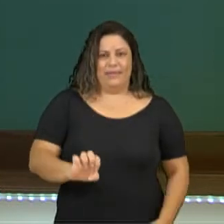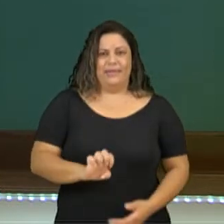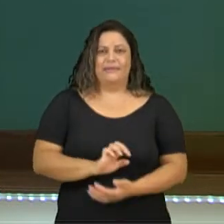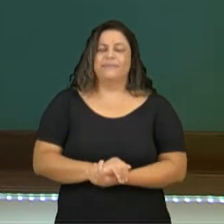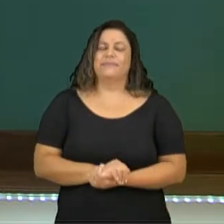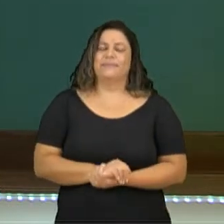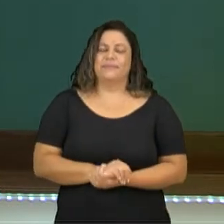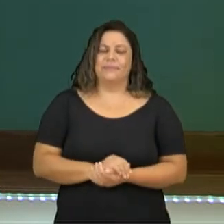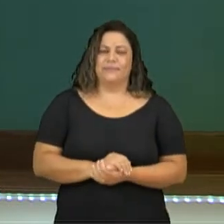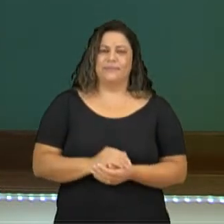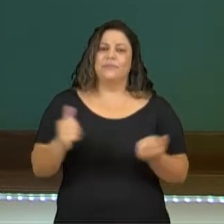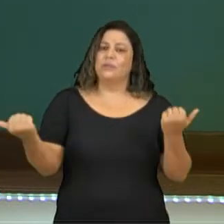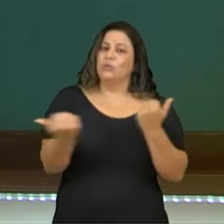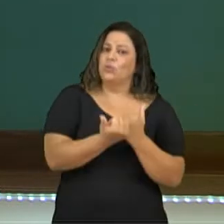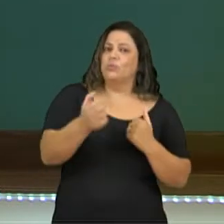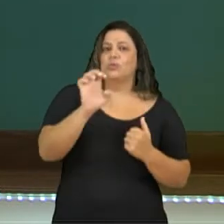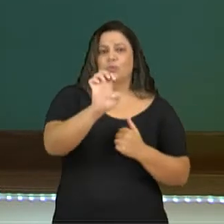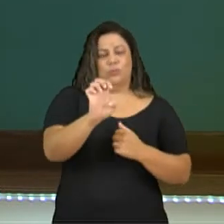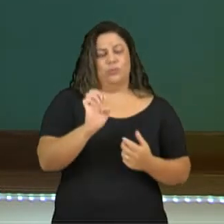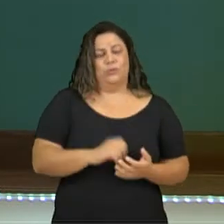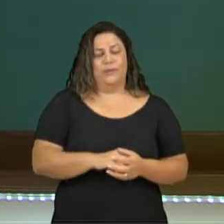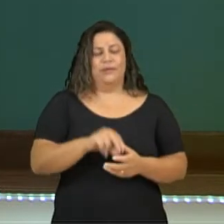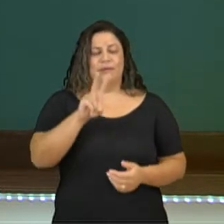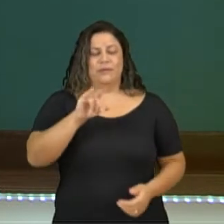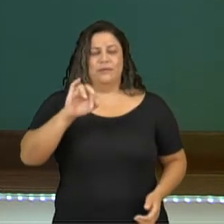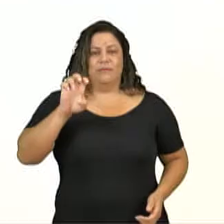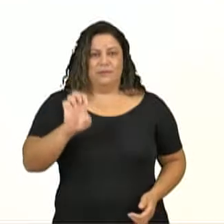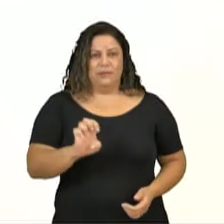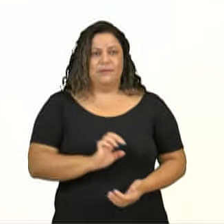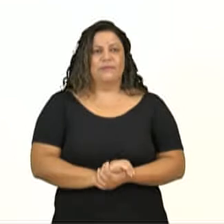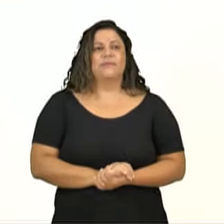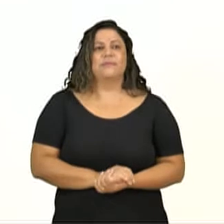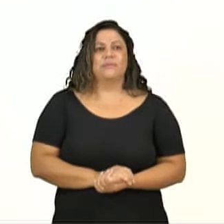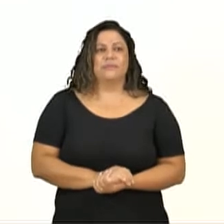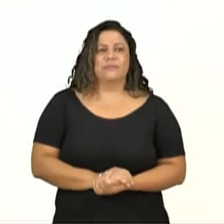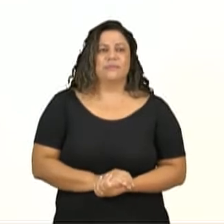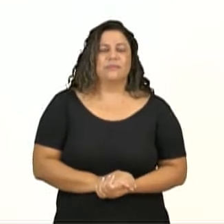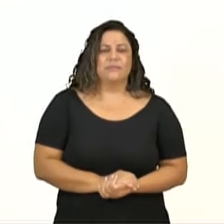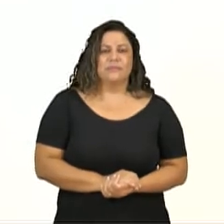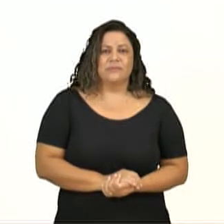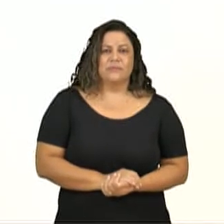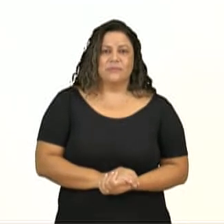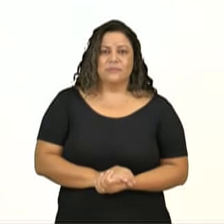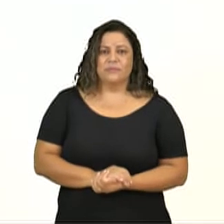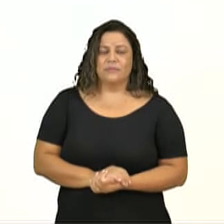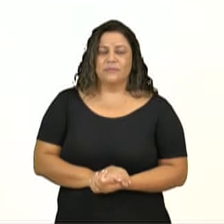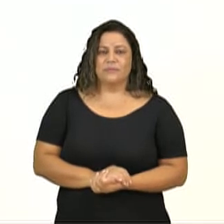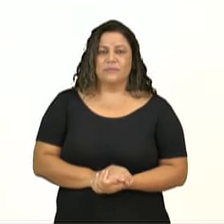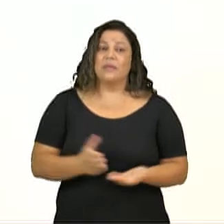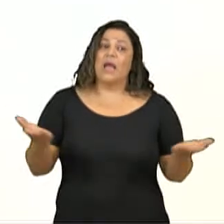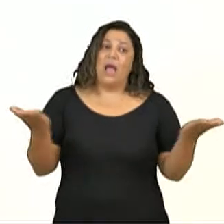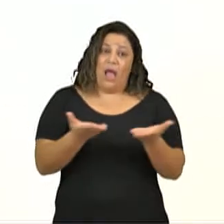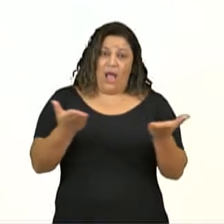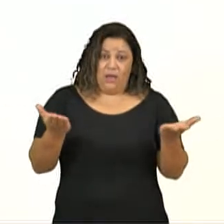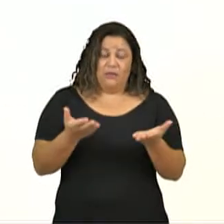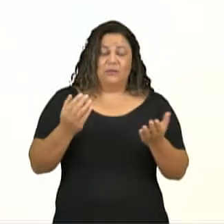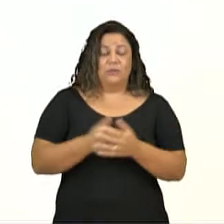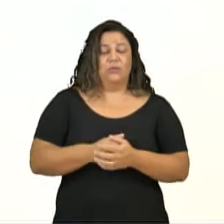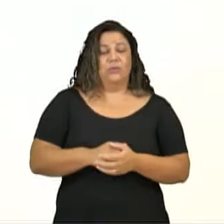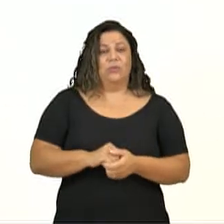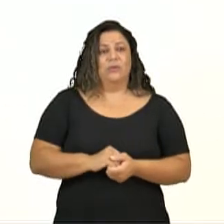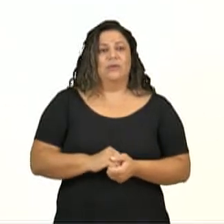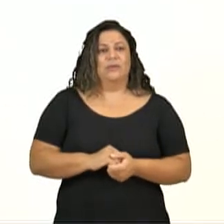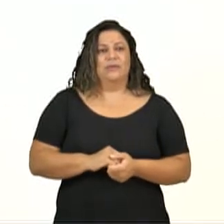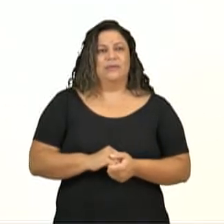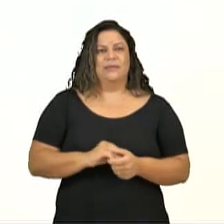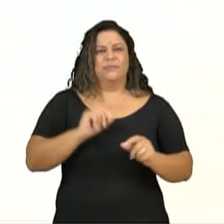utilizo essa forma. Biber. Quem? A ver. Temos aí a hora para o uso de